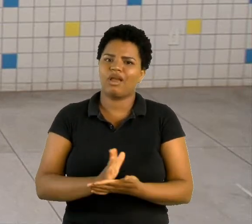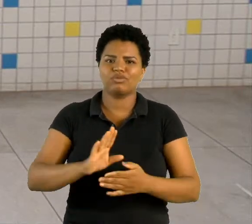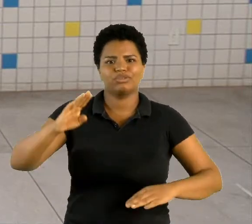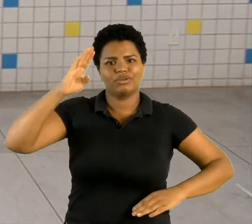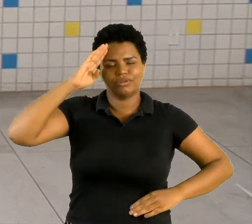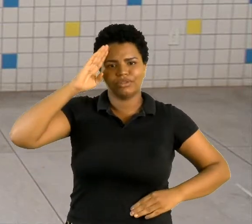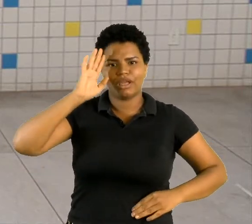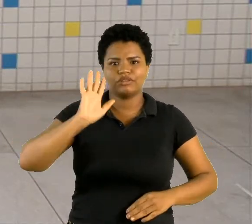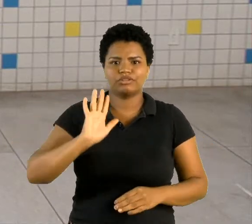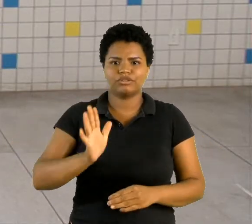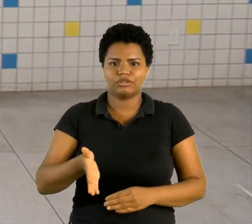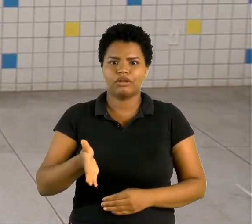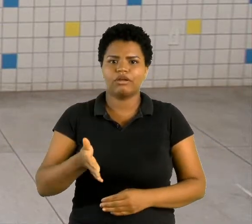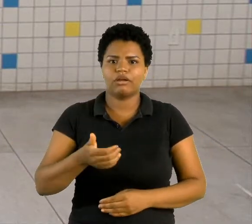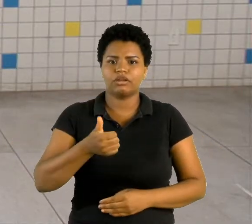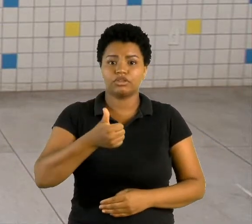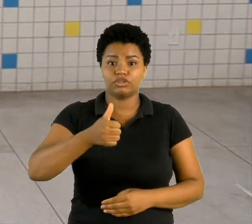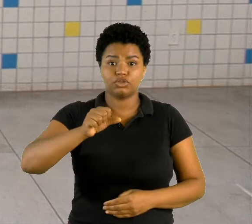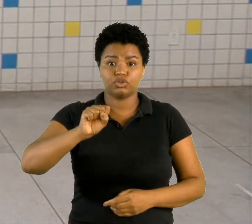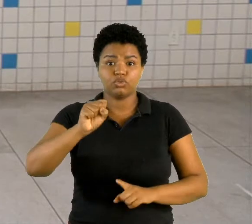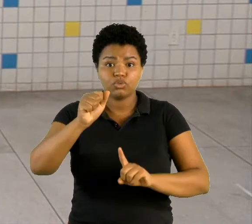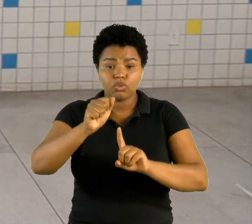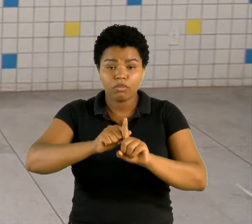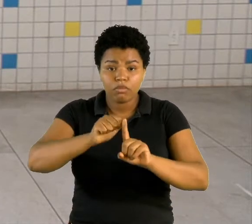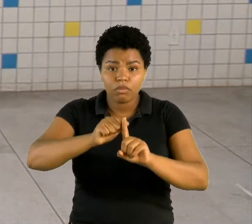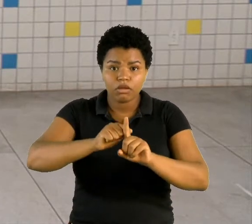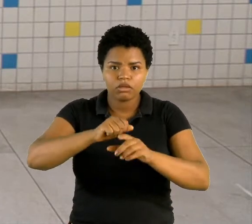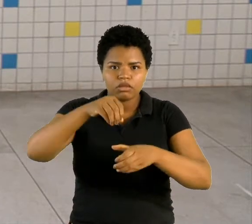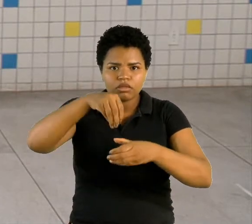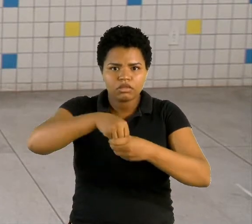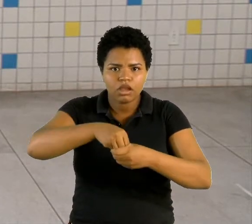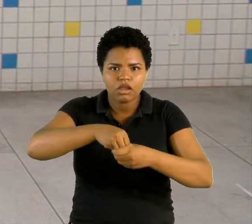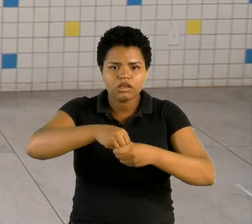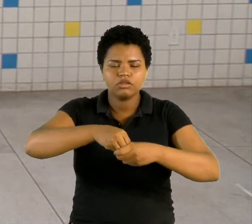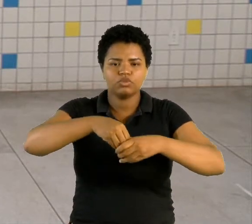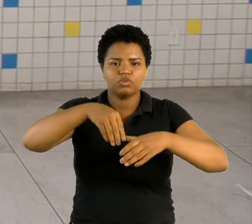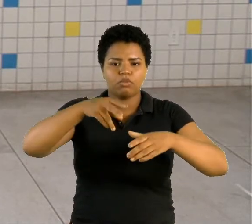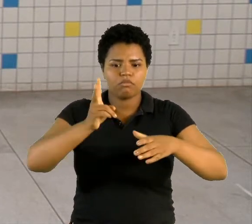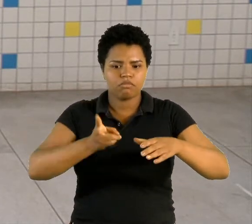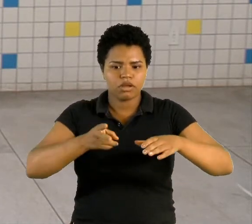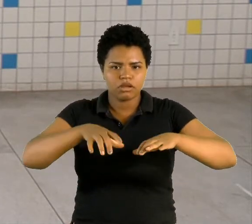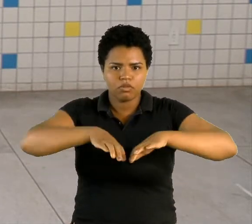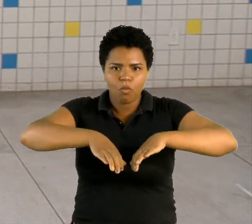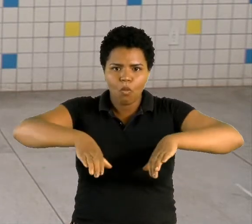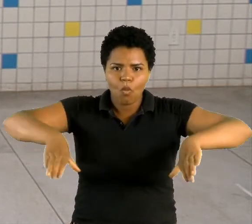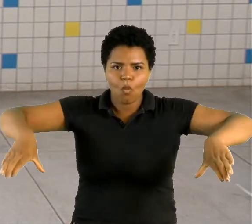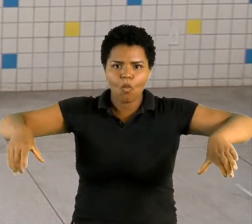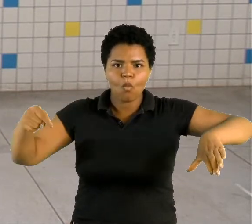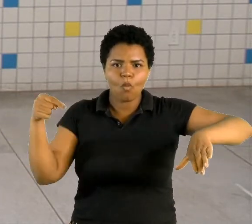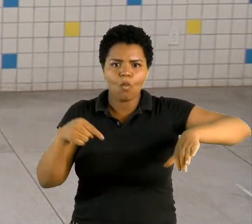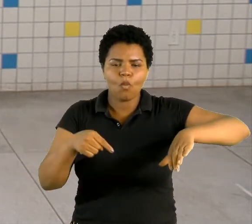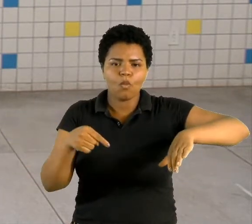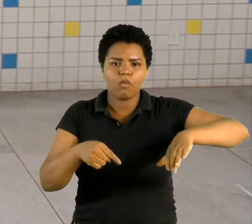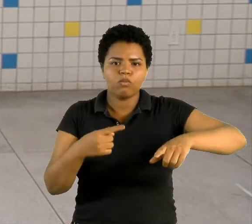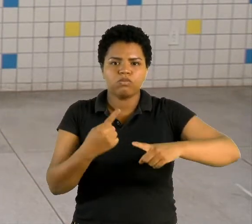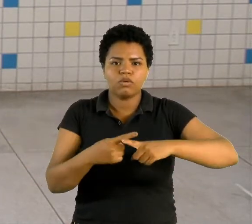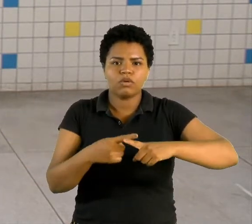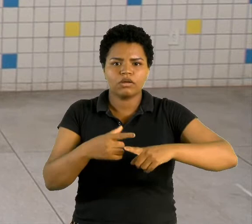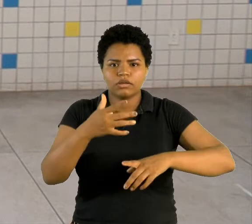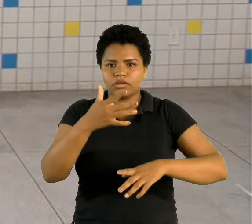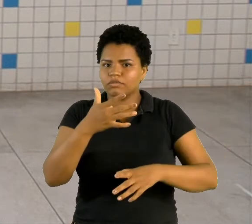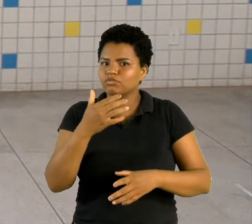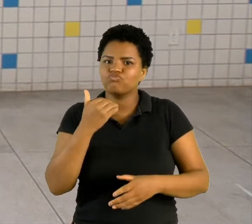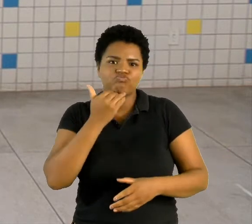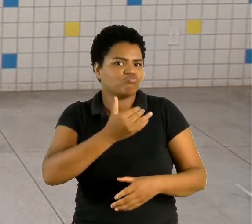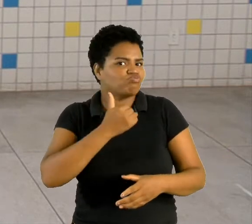18 meses dentro do mesmo buraco. porque ninguém conseguia se movimentar mais,